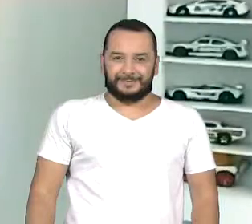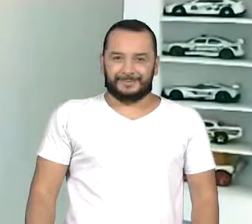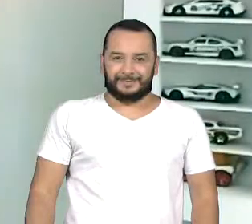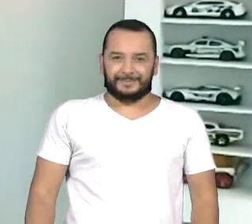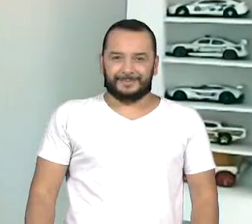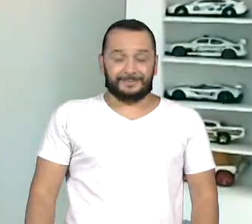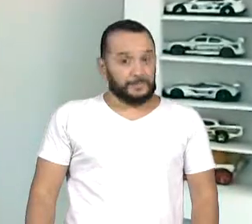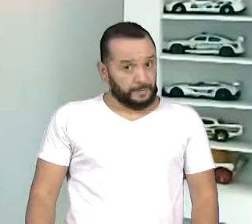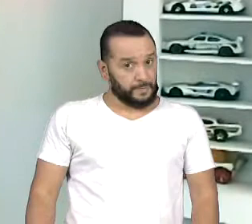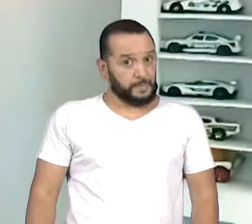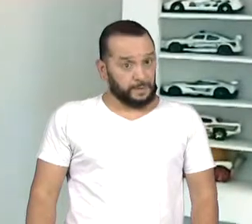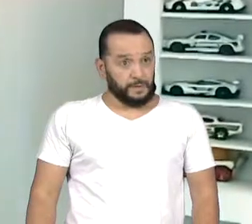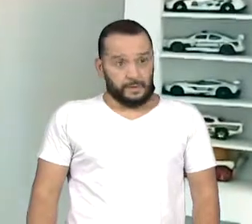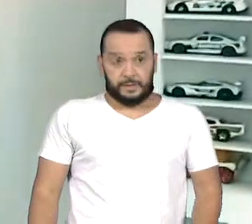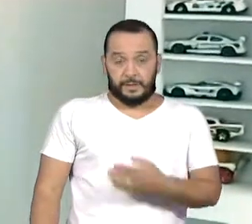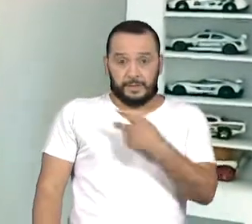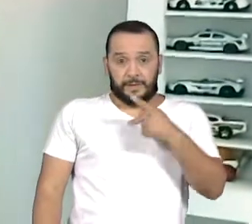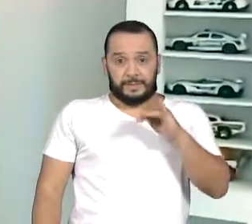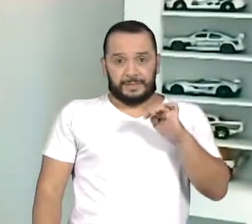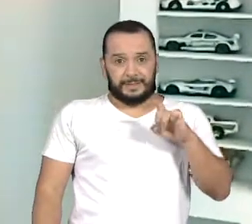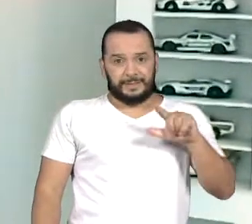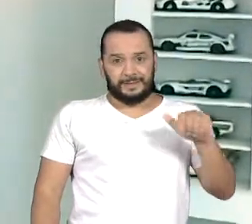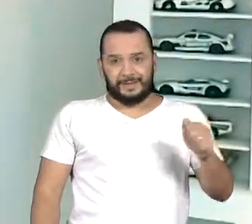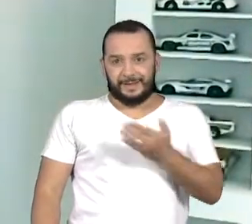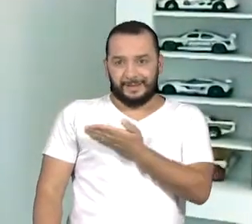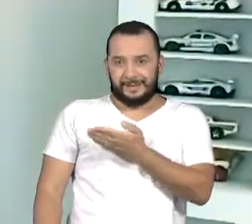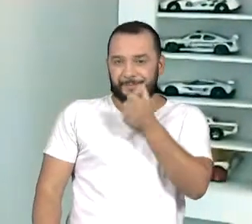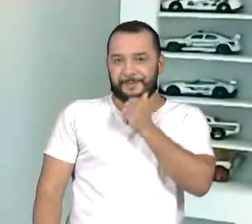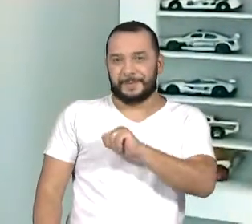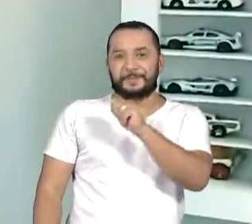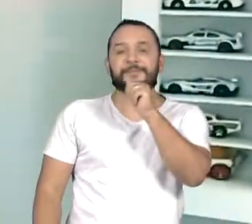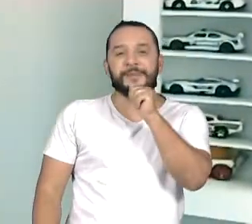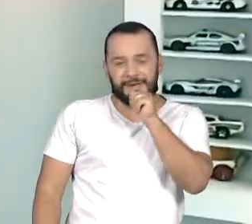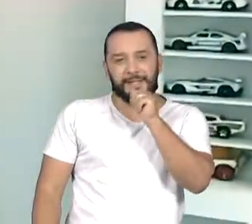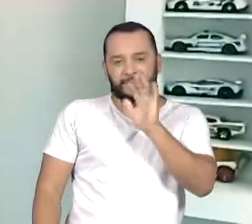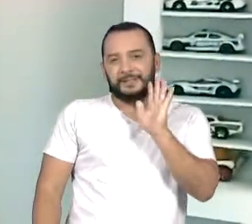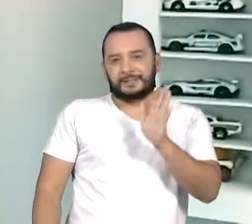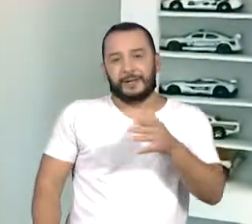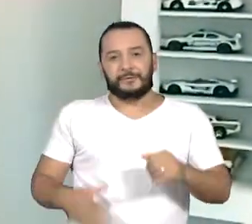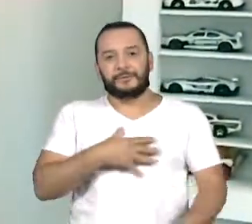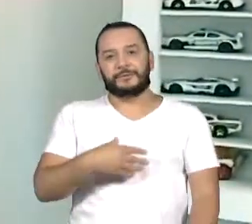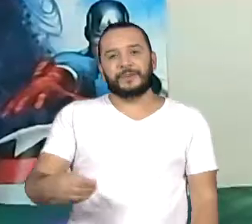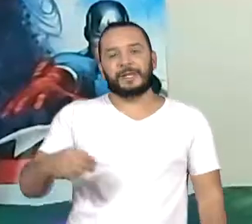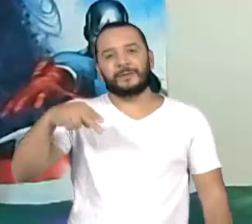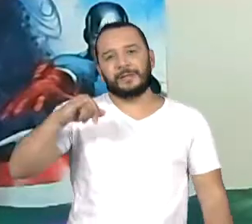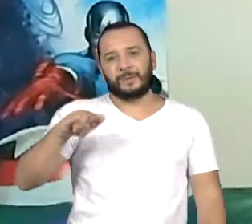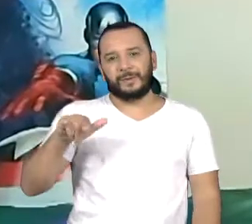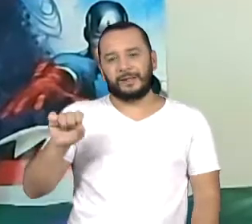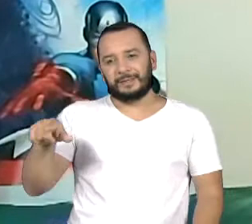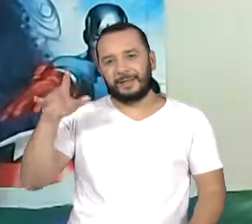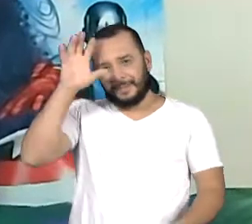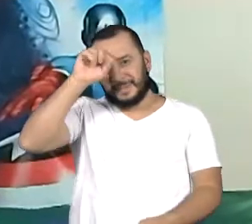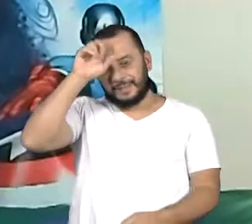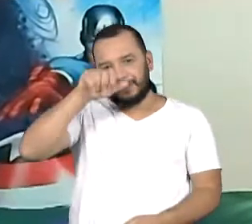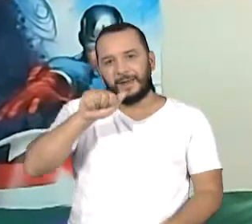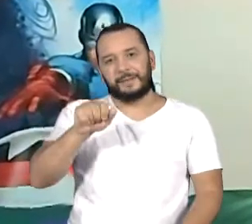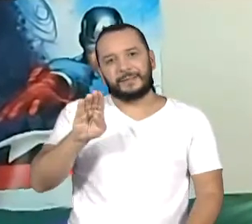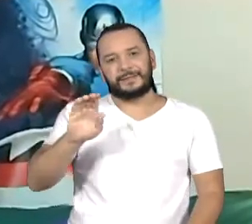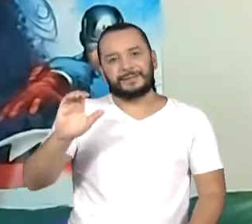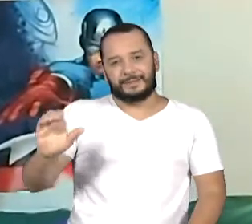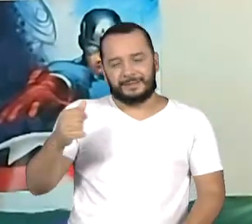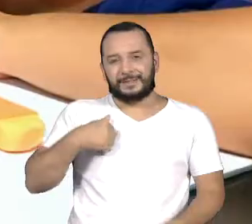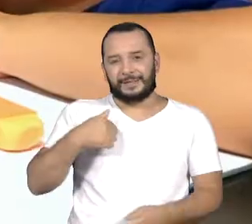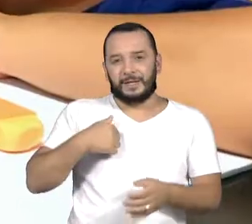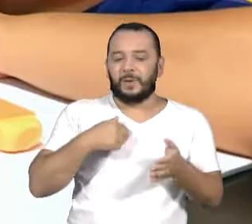Eu sou a Priscila, mãe do Nicolas. E ele está em processo de alfabetização. Leio alguns livros